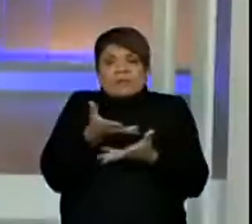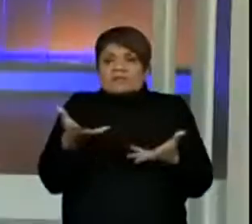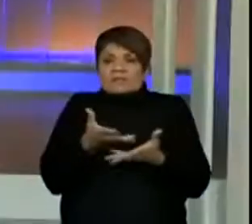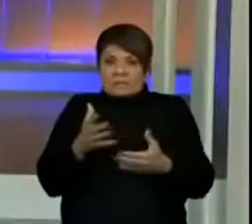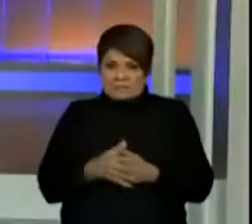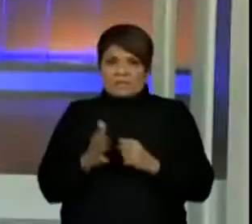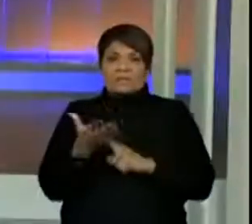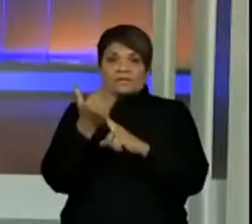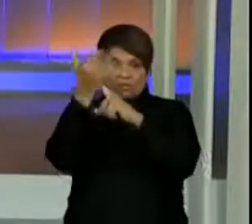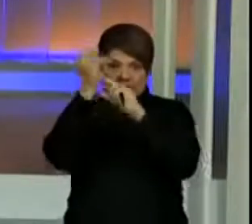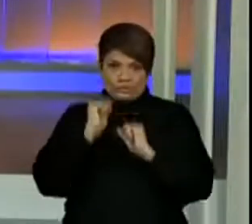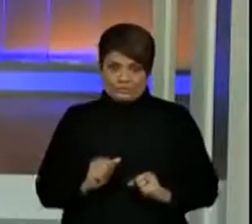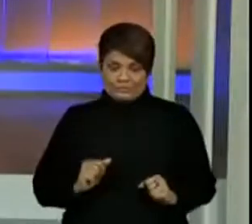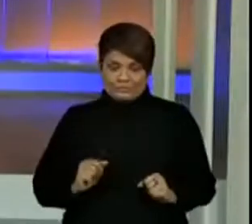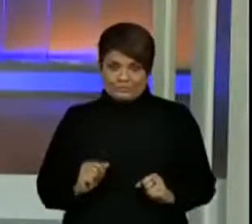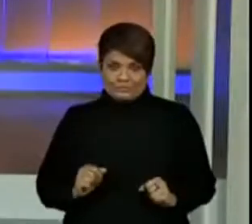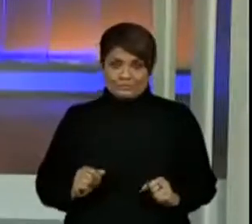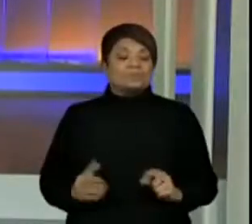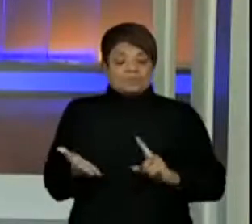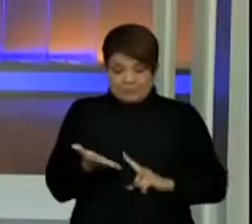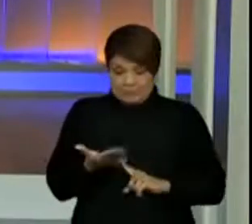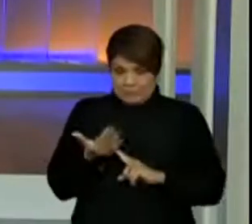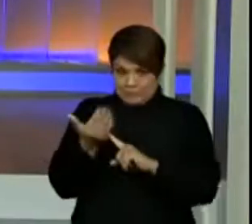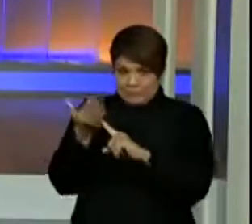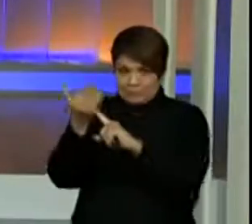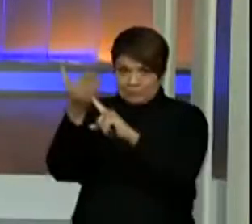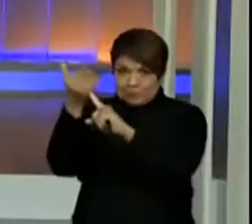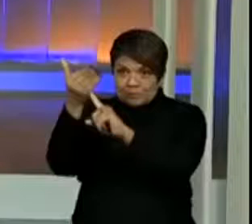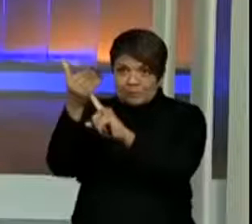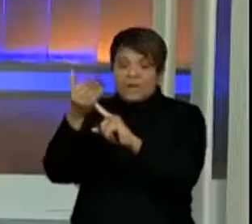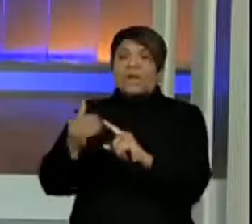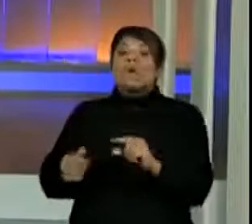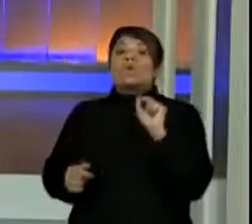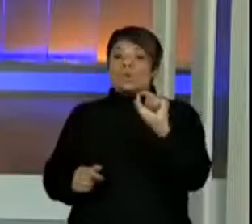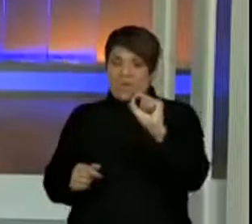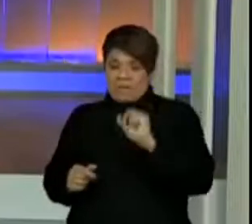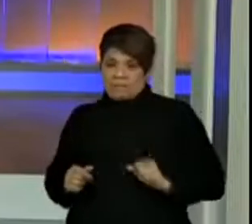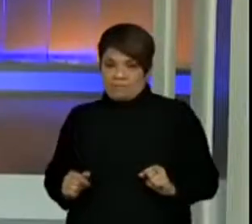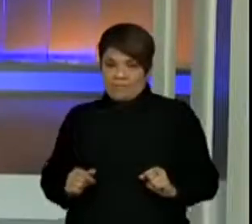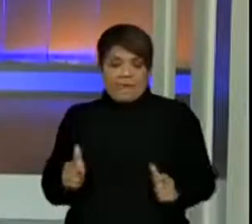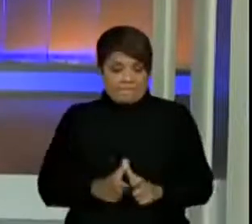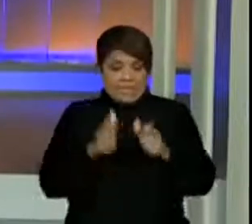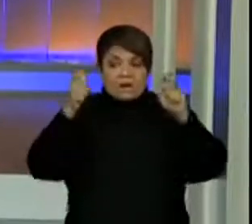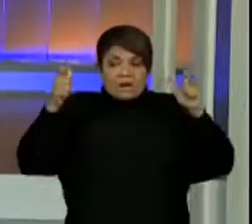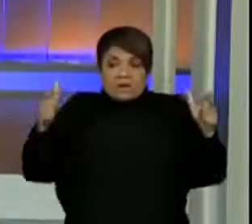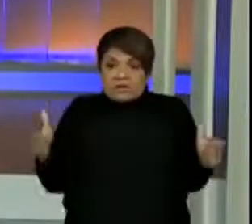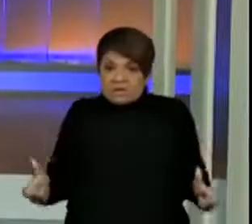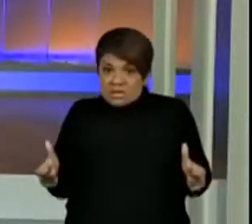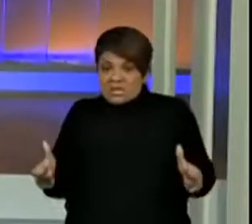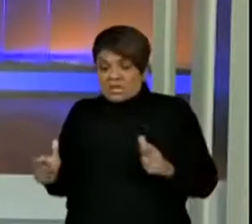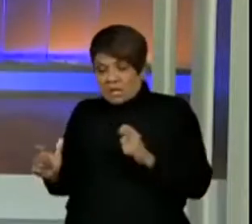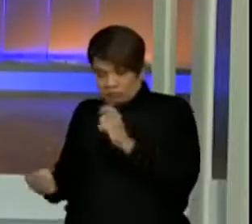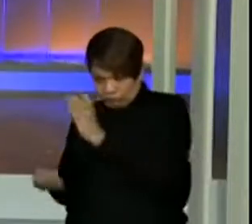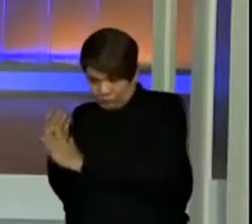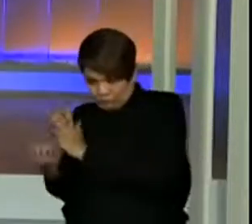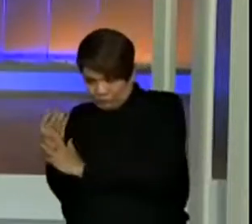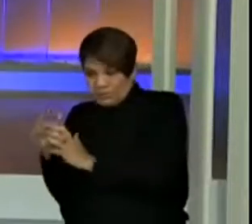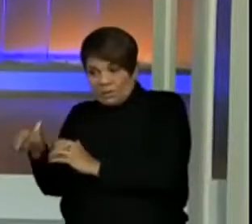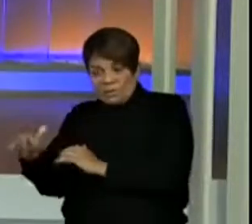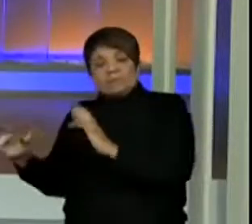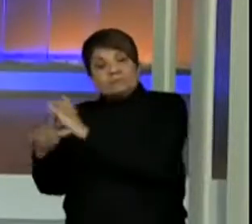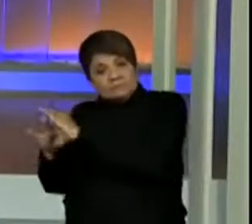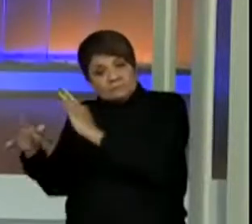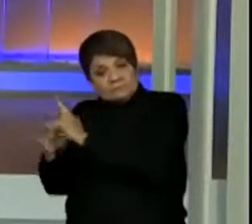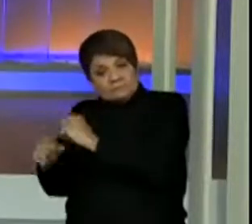A tecnologia, ela é desenvolvida, na grande maioria, na cidade. É